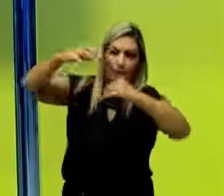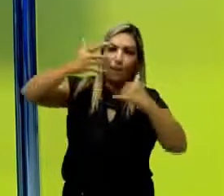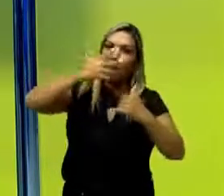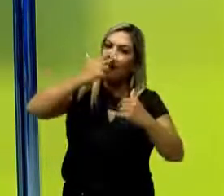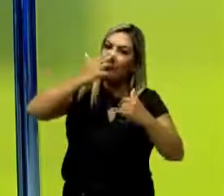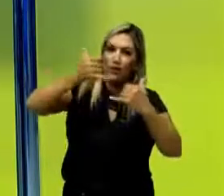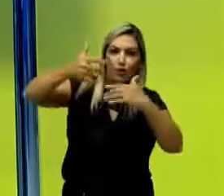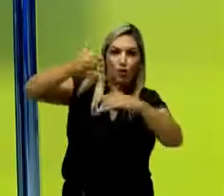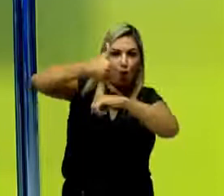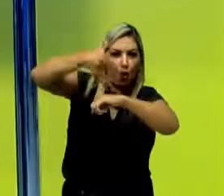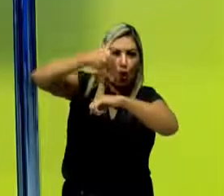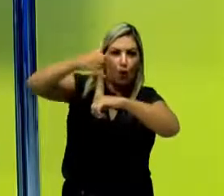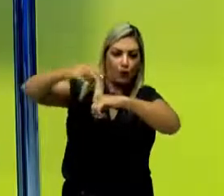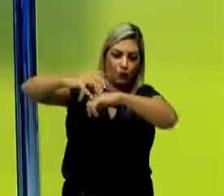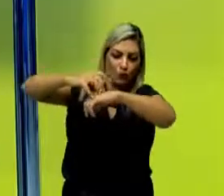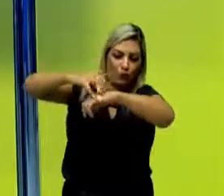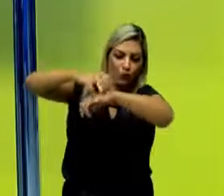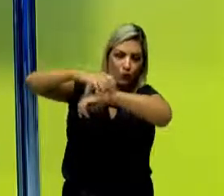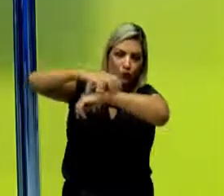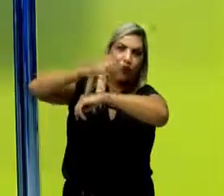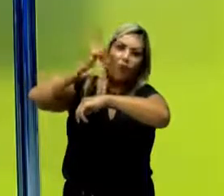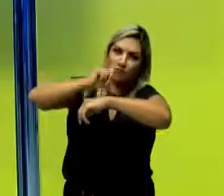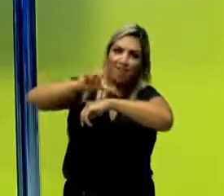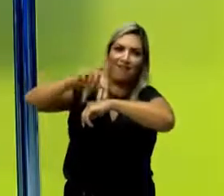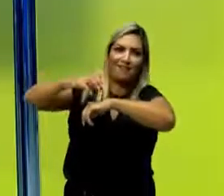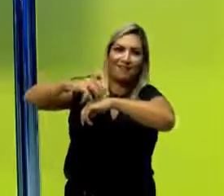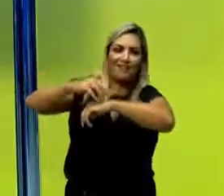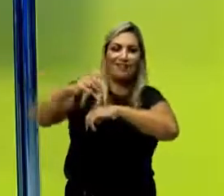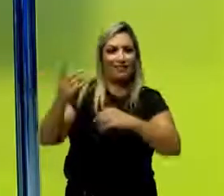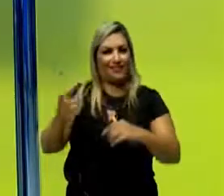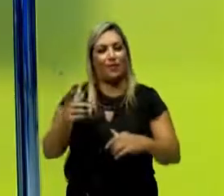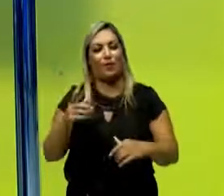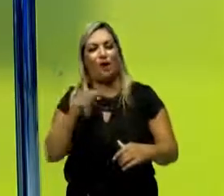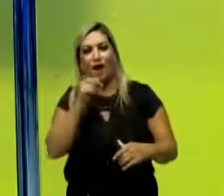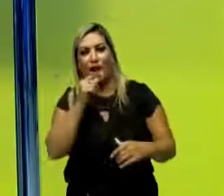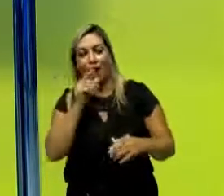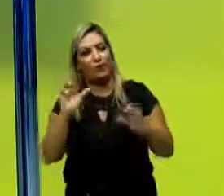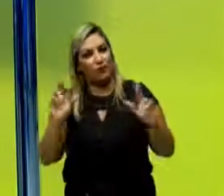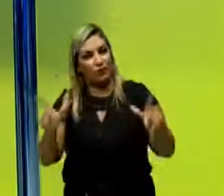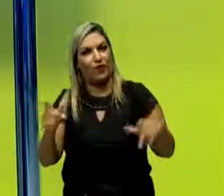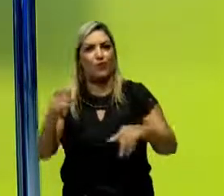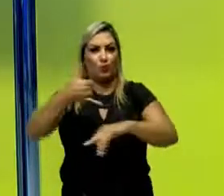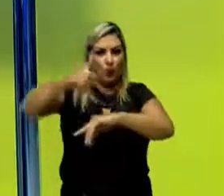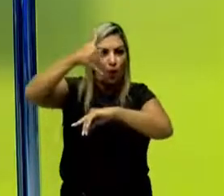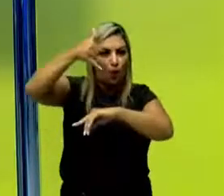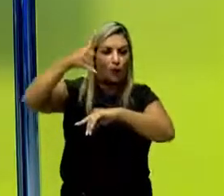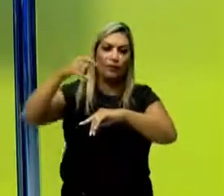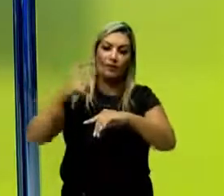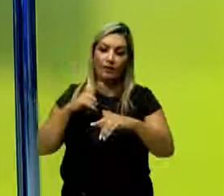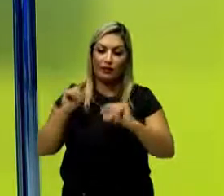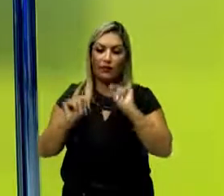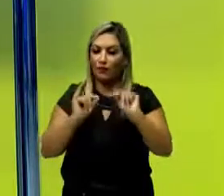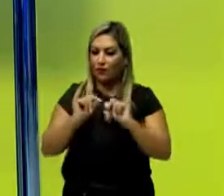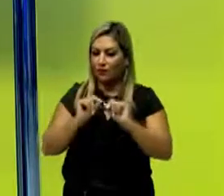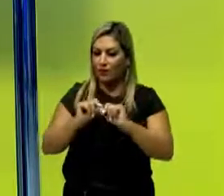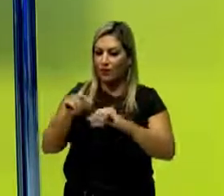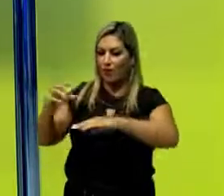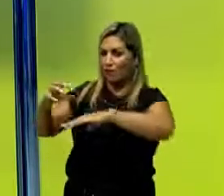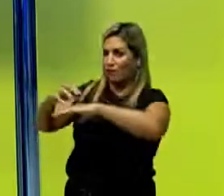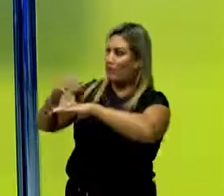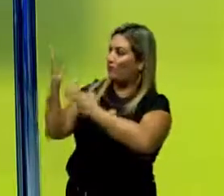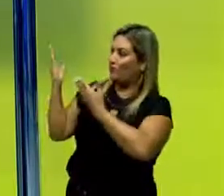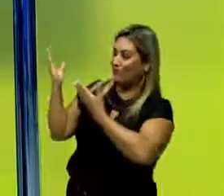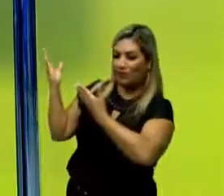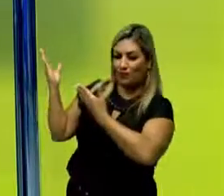água, o óleo é hidrofóbico e a água é hidrofílica. Claro, é água, né? Ela vai fazer com que não haja